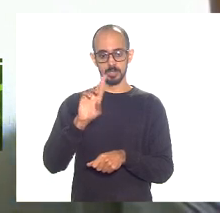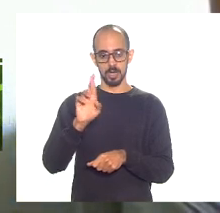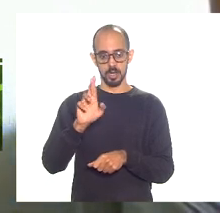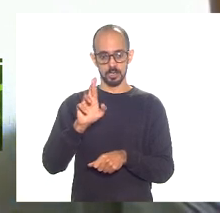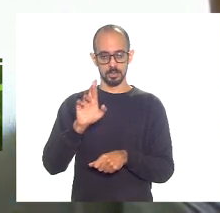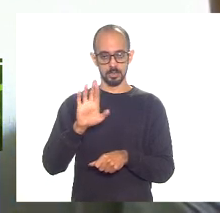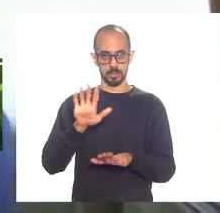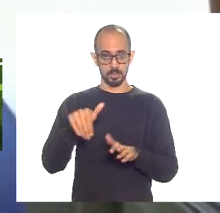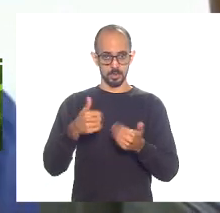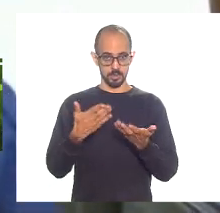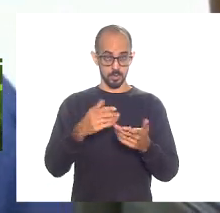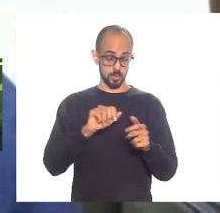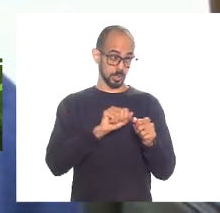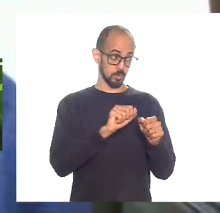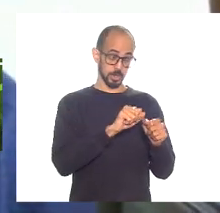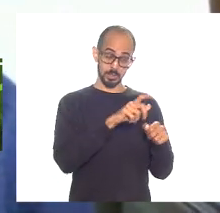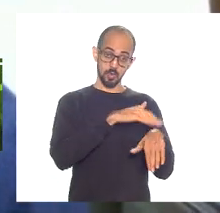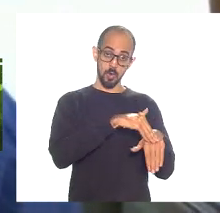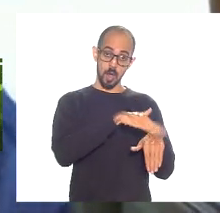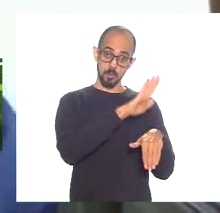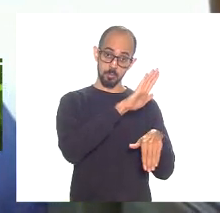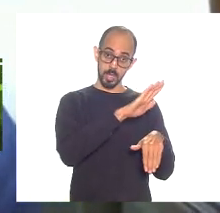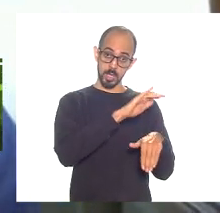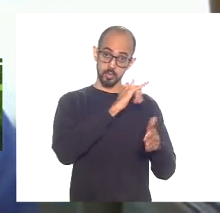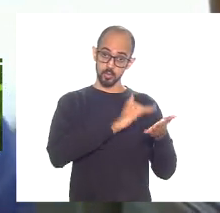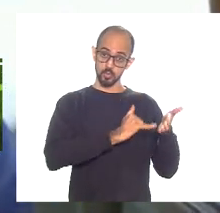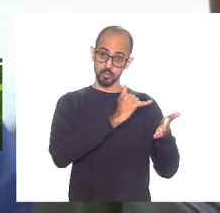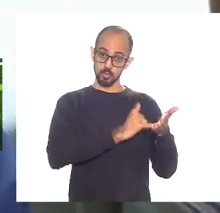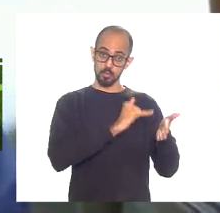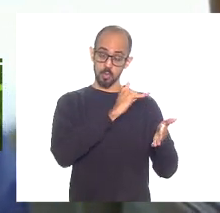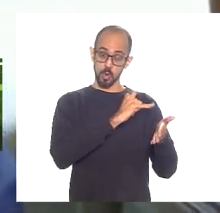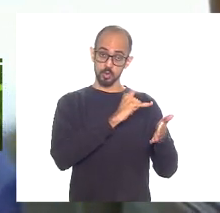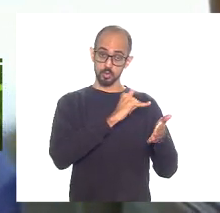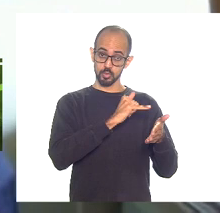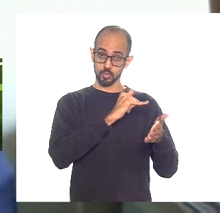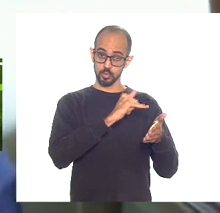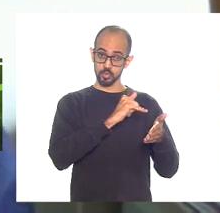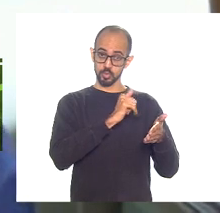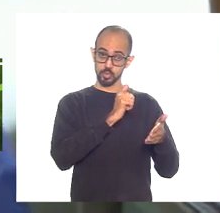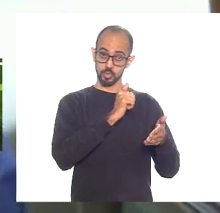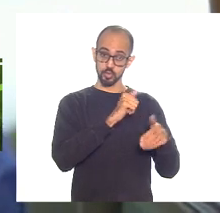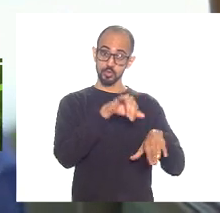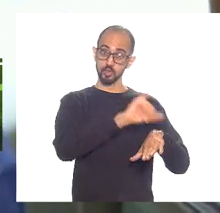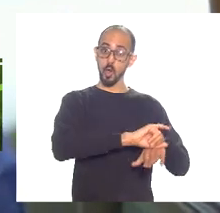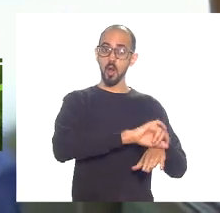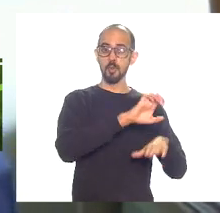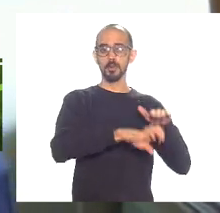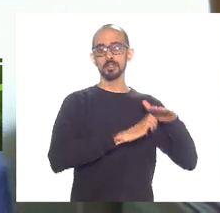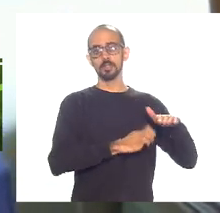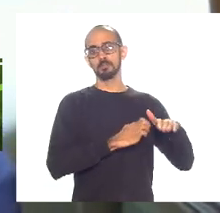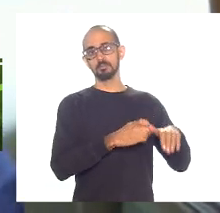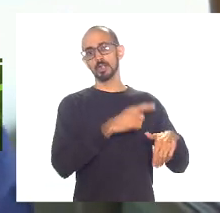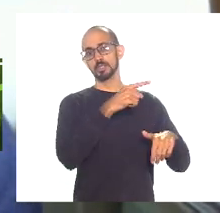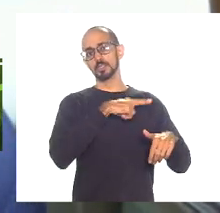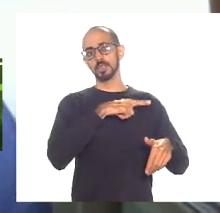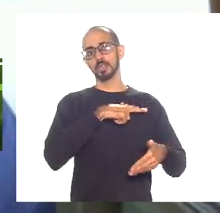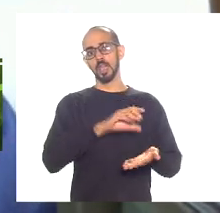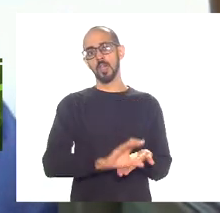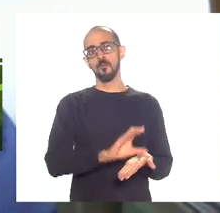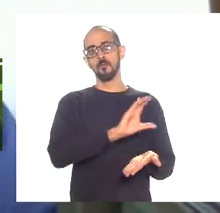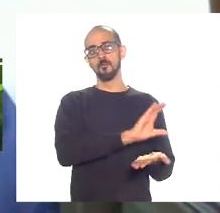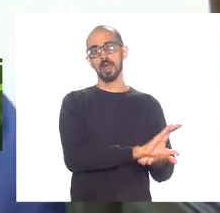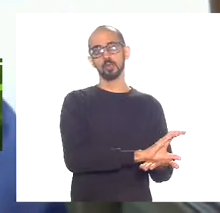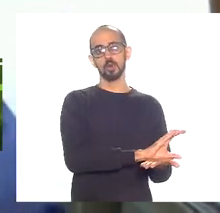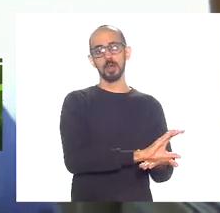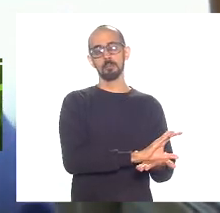aumentando alíquotas em cima das empresas que tem um faturamento e um